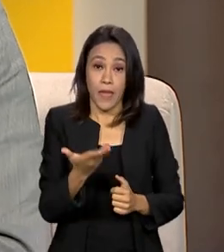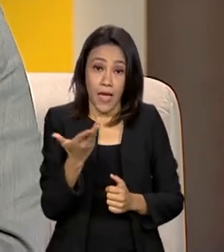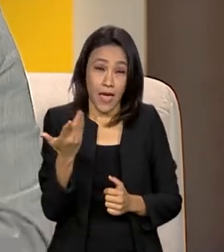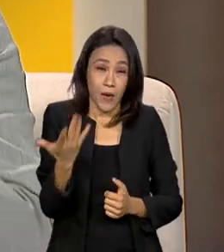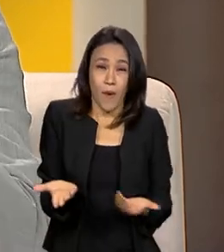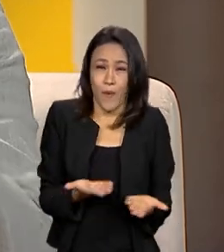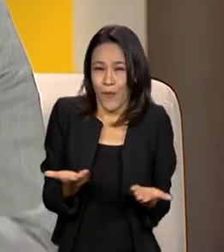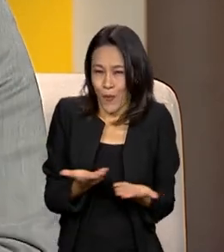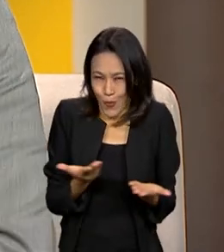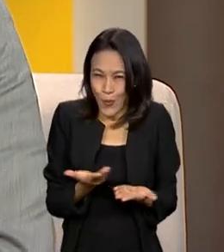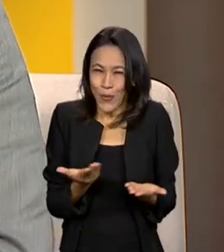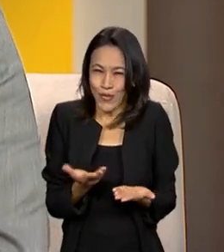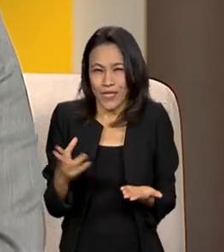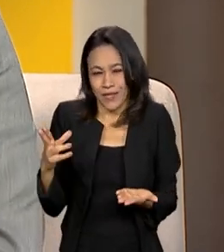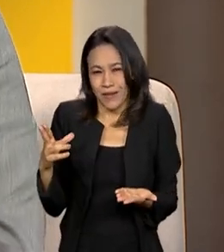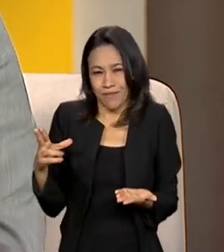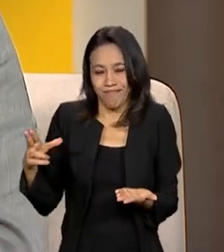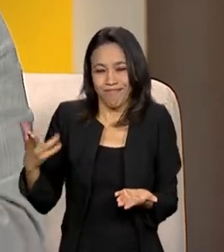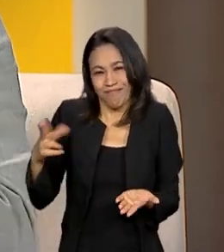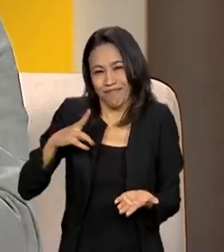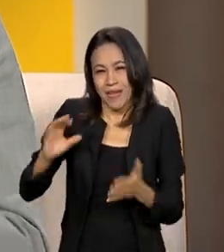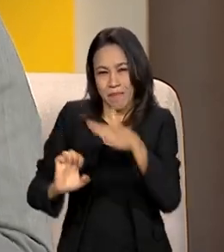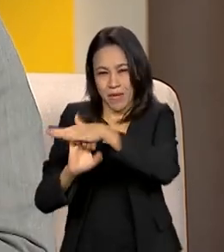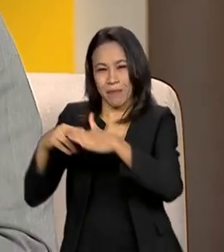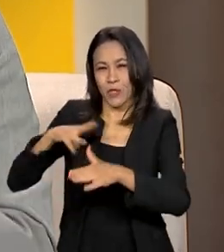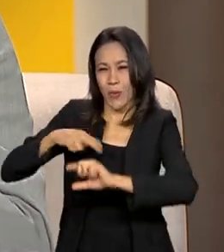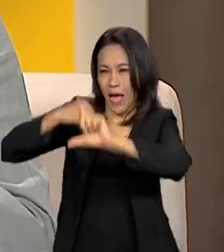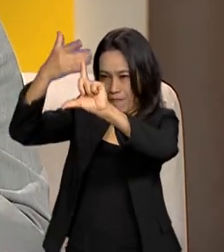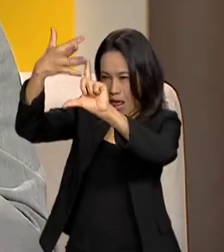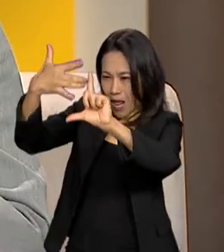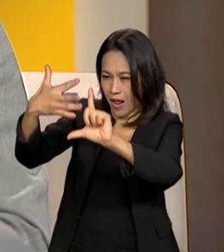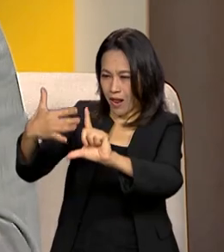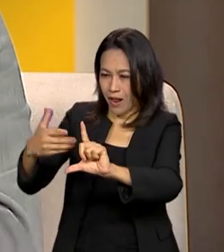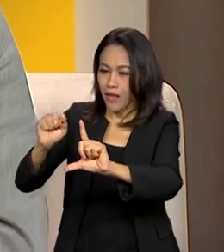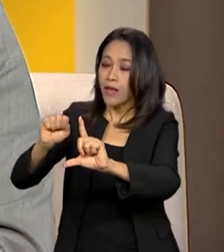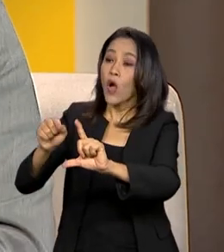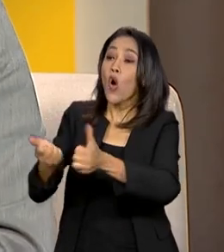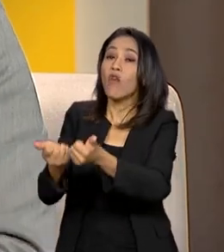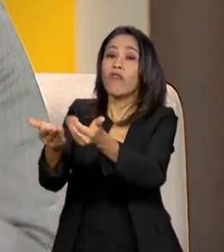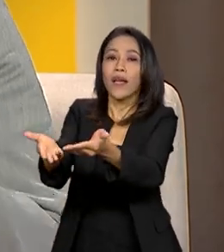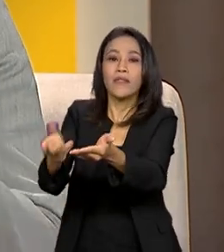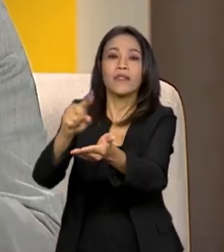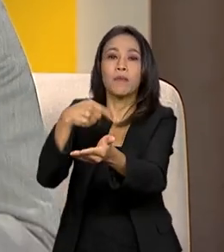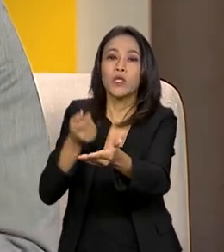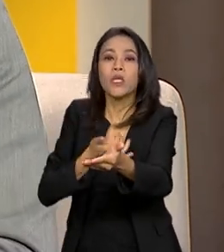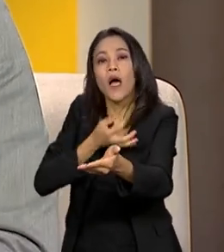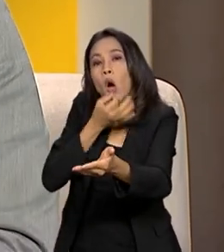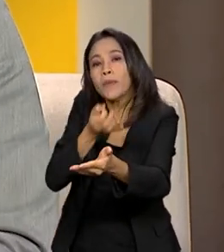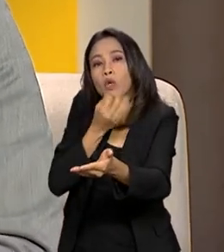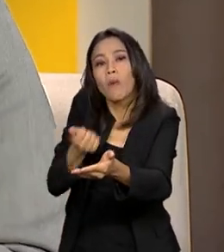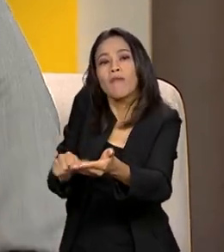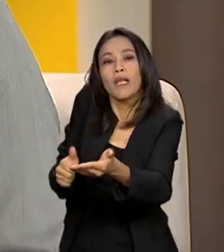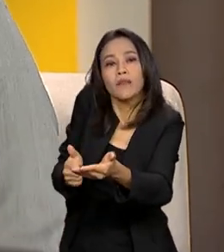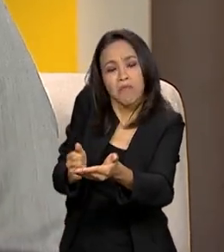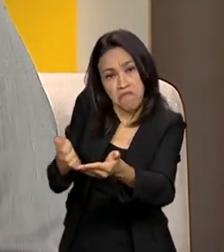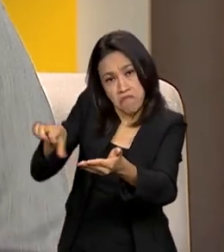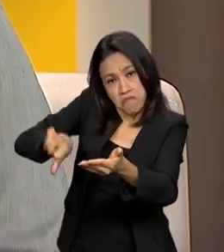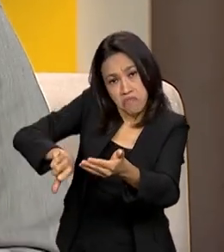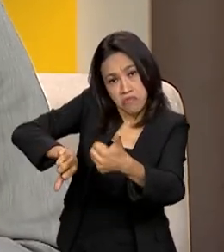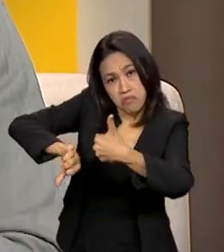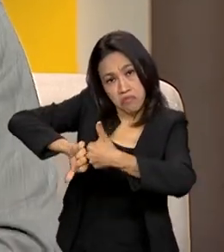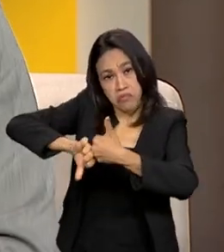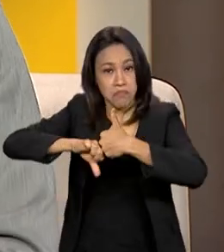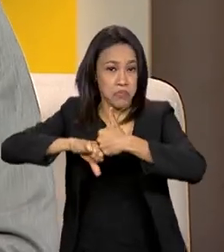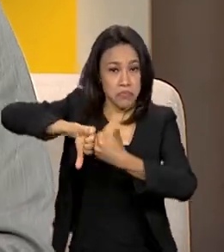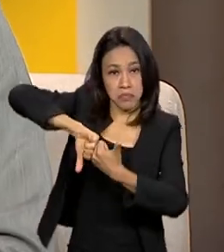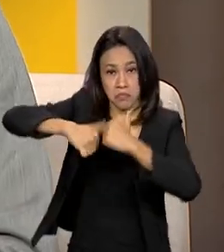digitais hoje, até privadas, oferecem ali, no final da prestação, você tem as cinco estrelinhas. Então, o cidadão é chamado a fazer aquela avaliação de